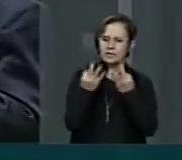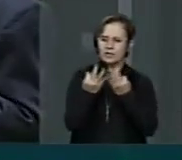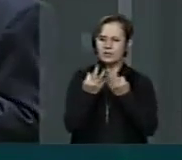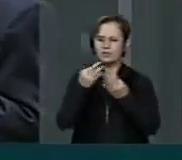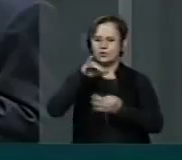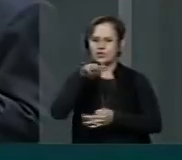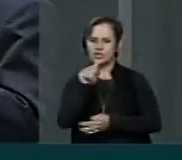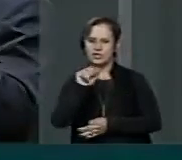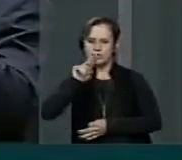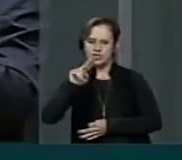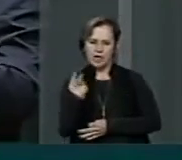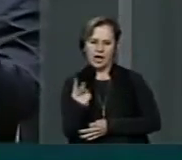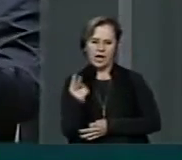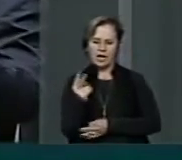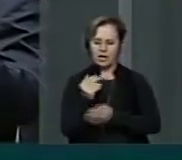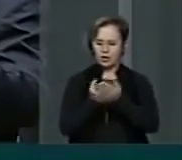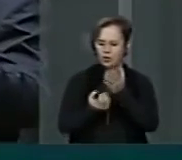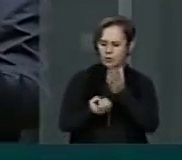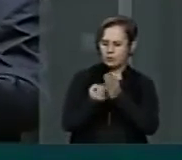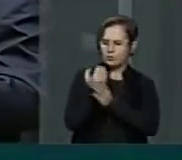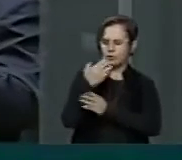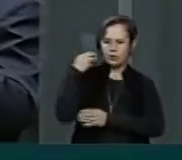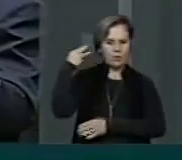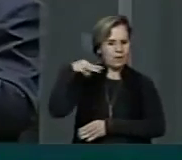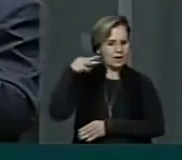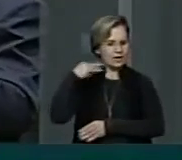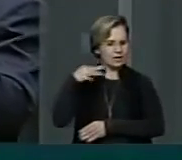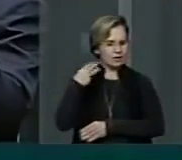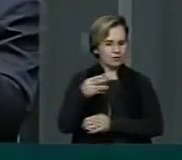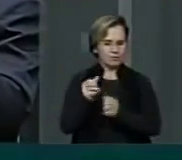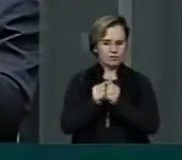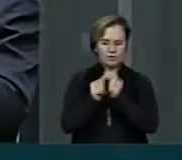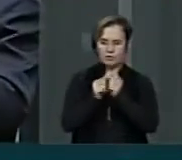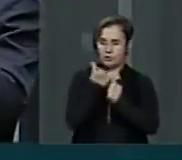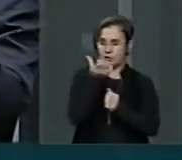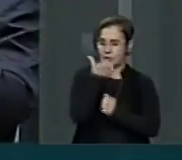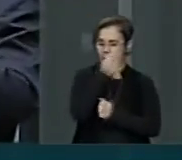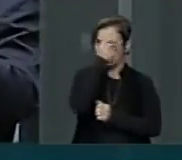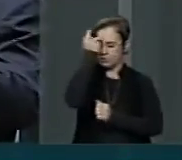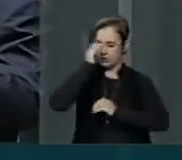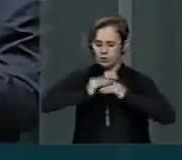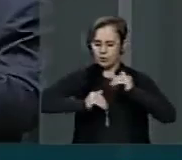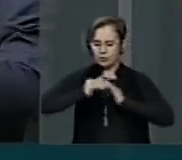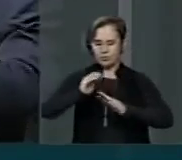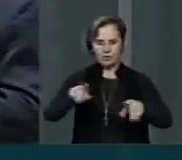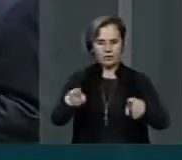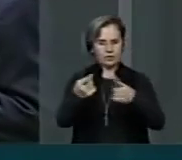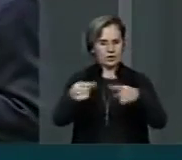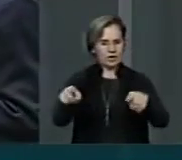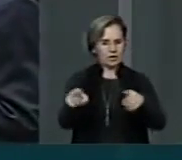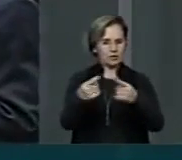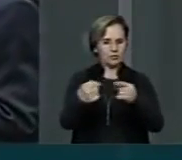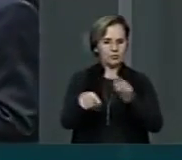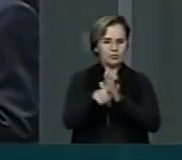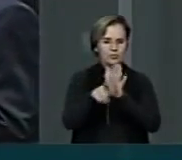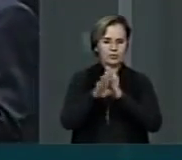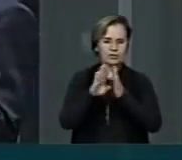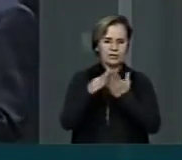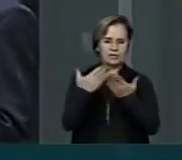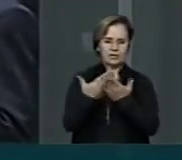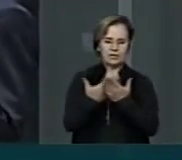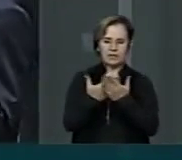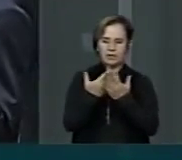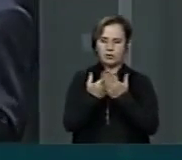Maranhão, com uma formação de seis artistas, seis profissionais músicos da Escola de Deficientes